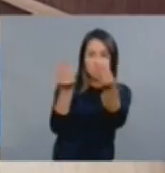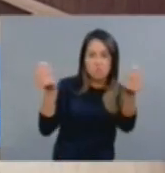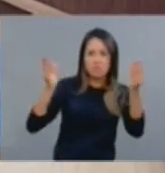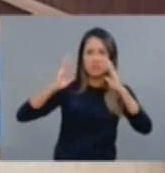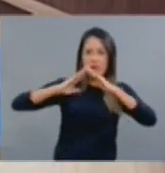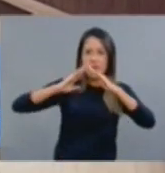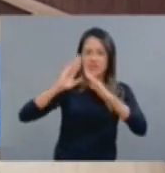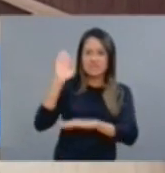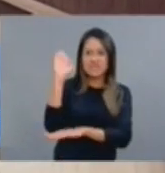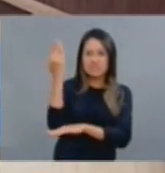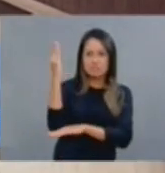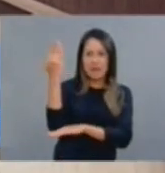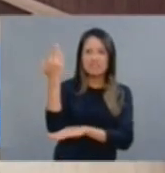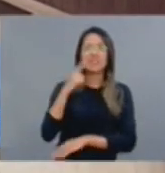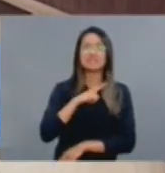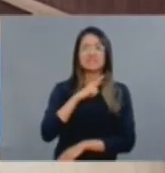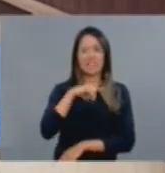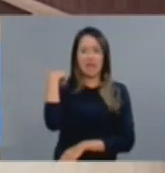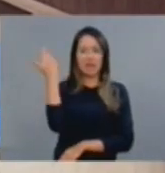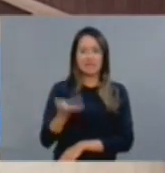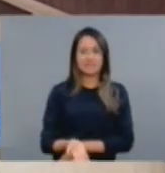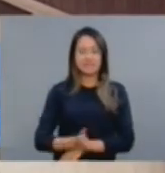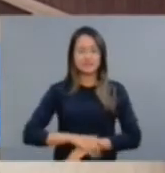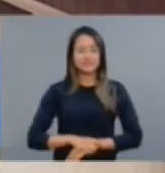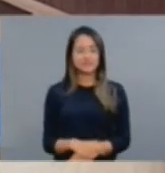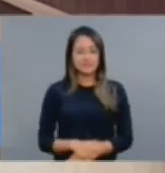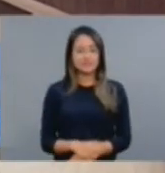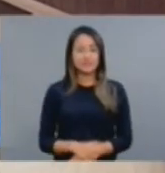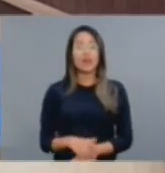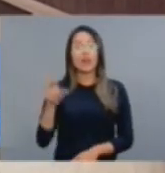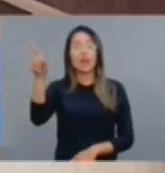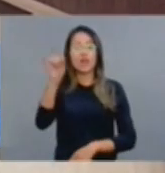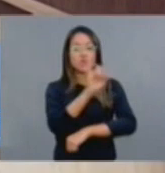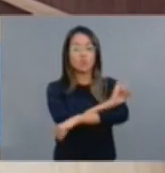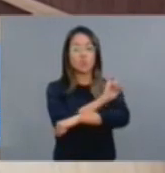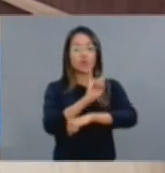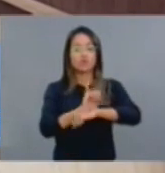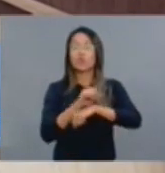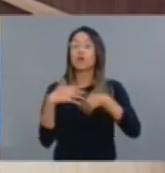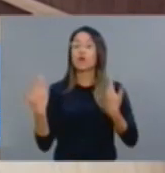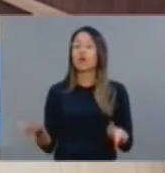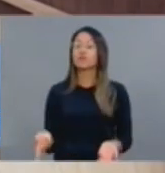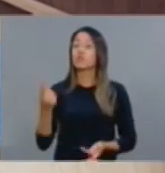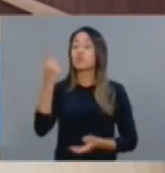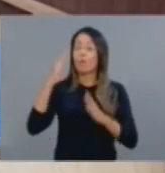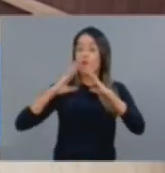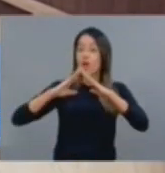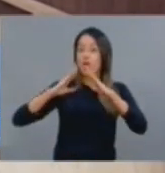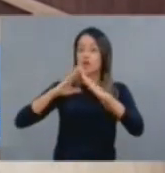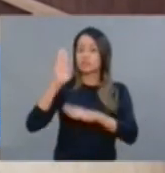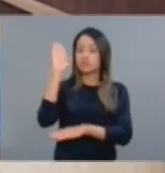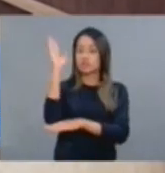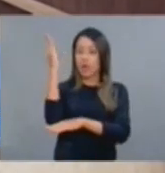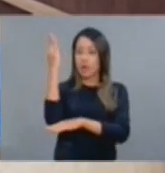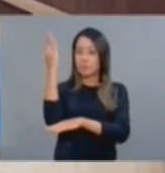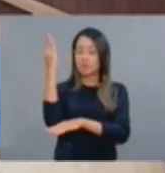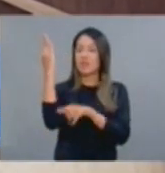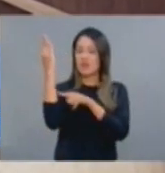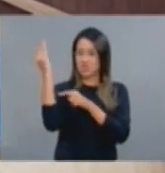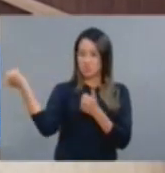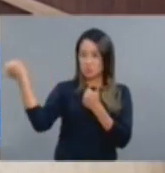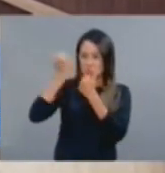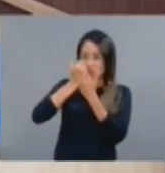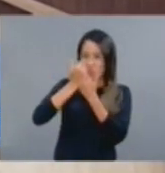município de Iguatu, município com 100 mil habitantes, eu quero uma casa de taipa que o governador tenha